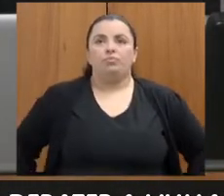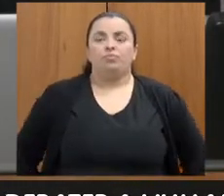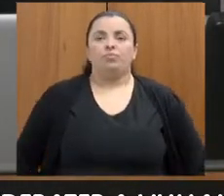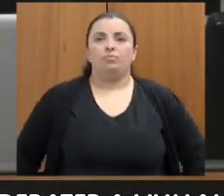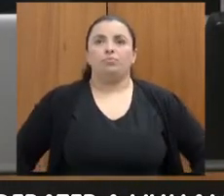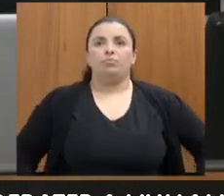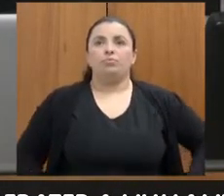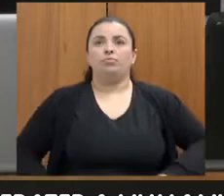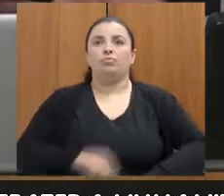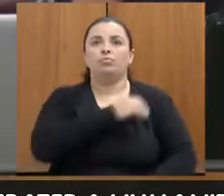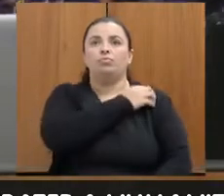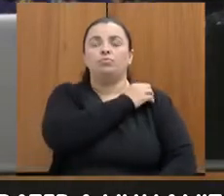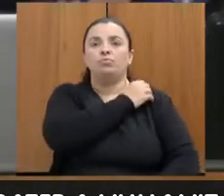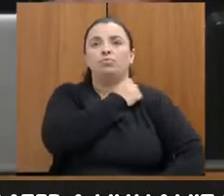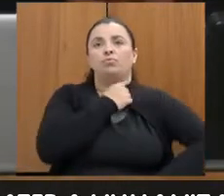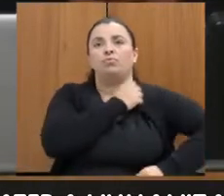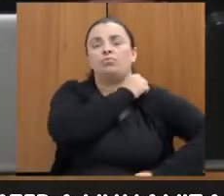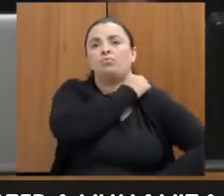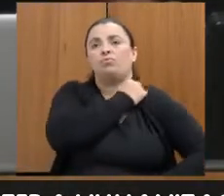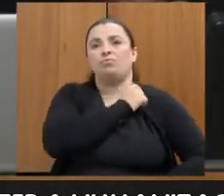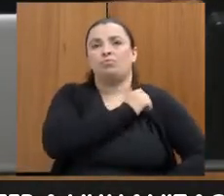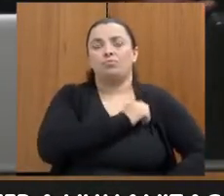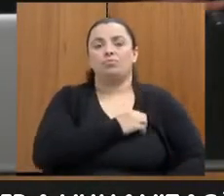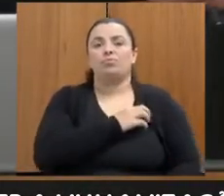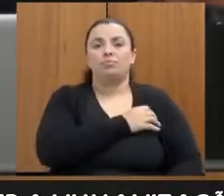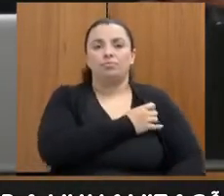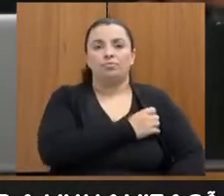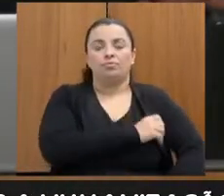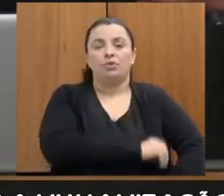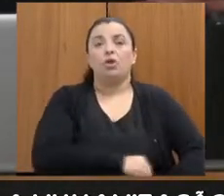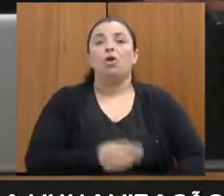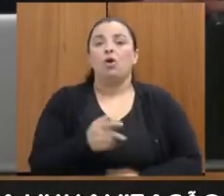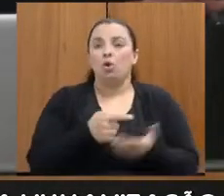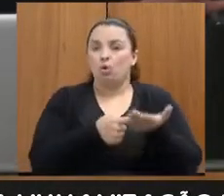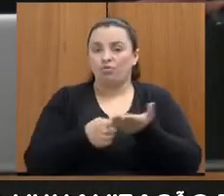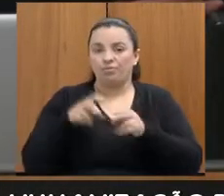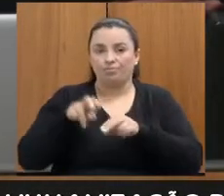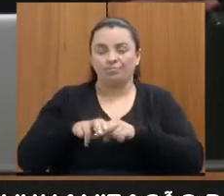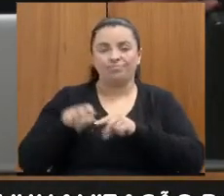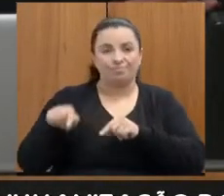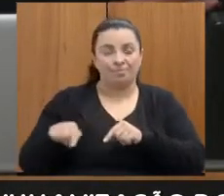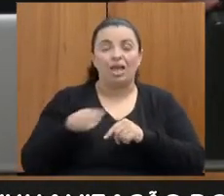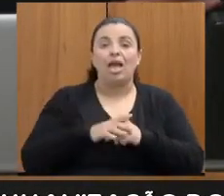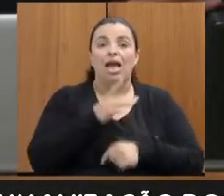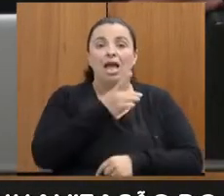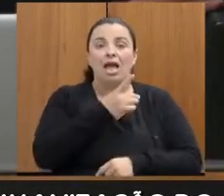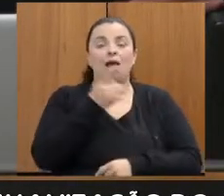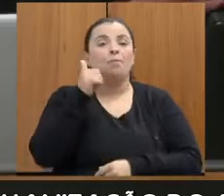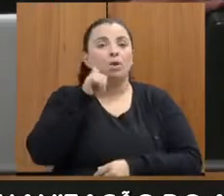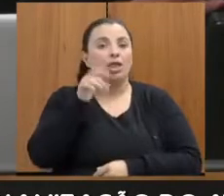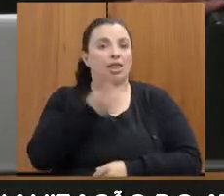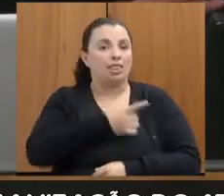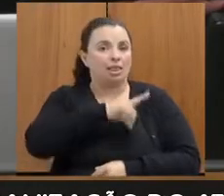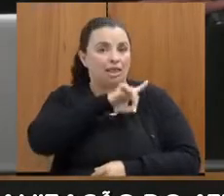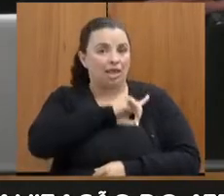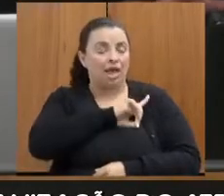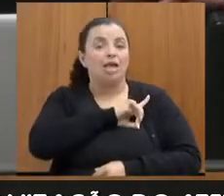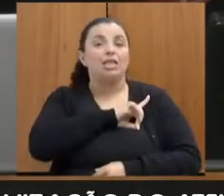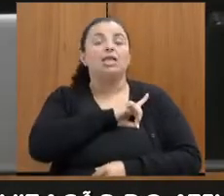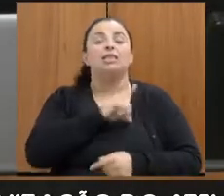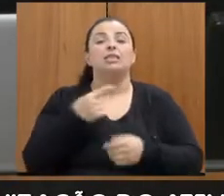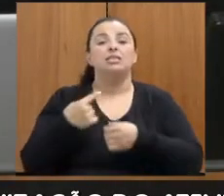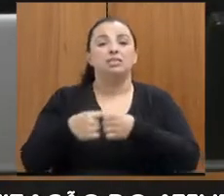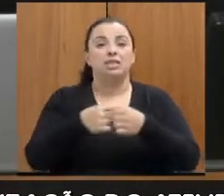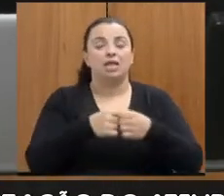Vou convidar para tomar assento aqui comigo a mesa. Delegada titular da Delegacia de Atendimento às Mulheres de Diamantina,